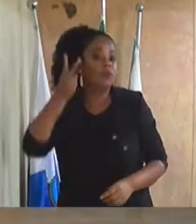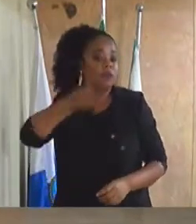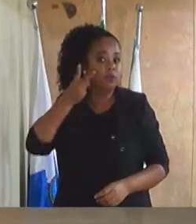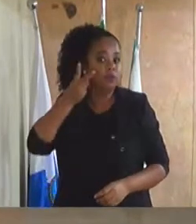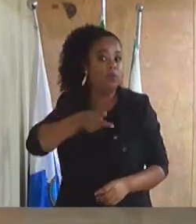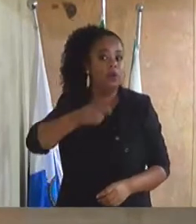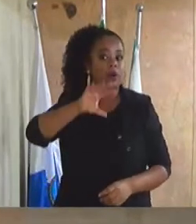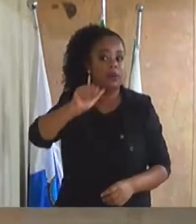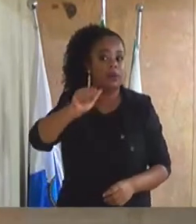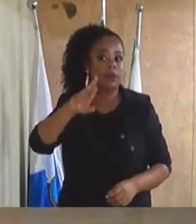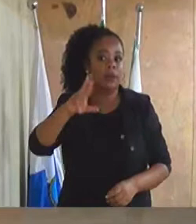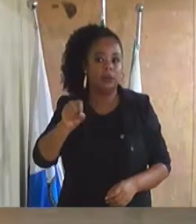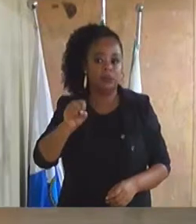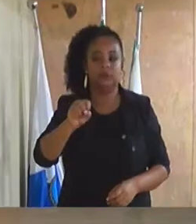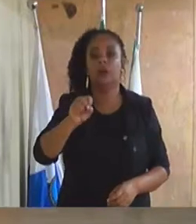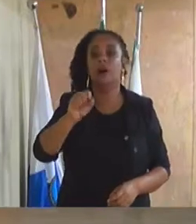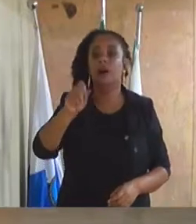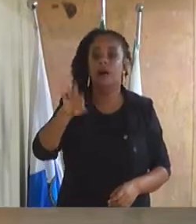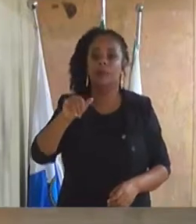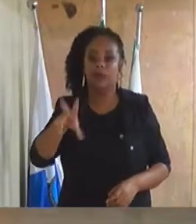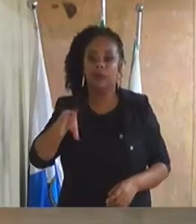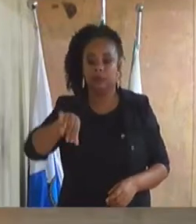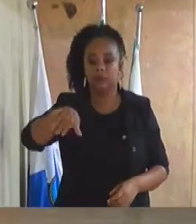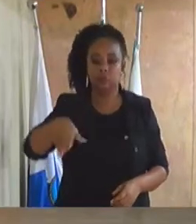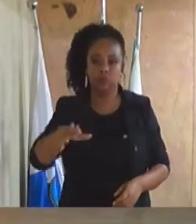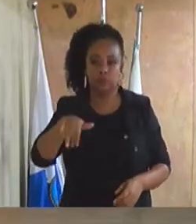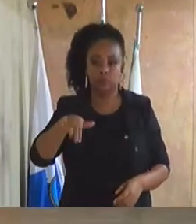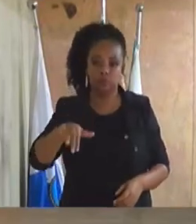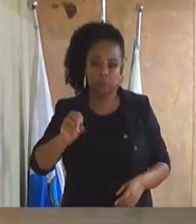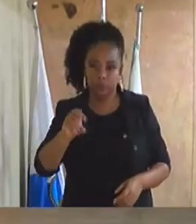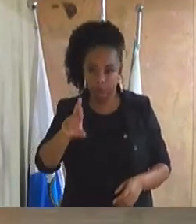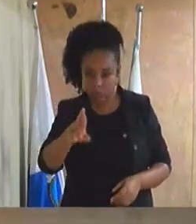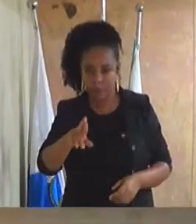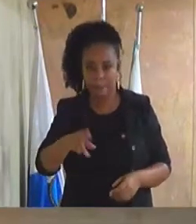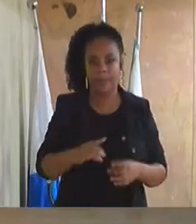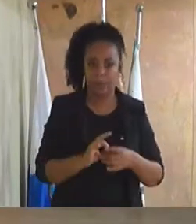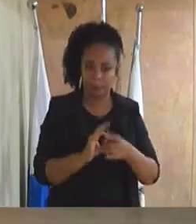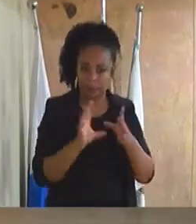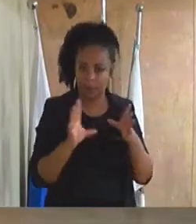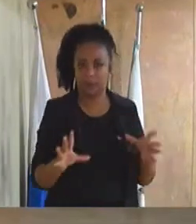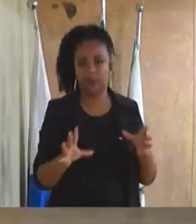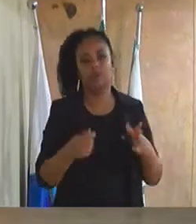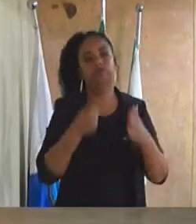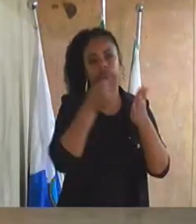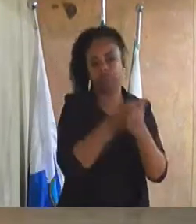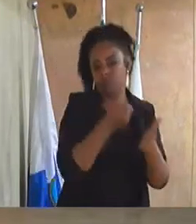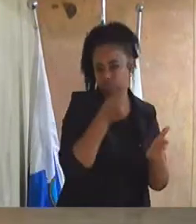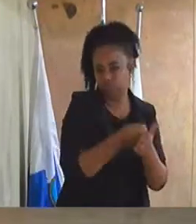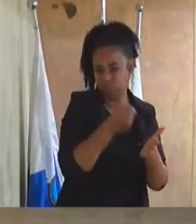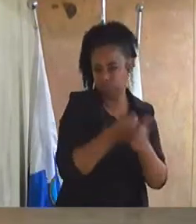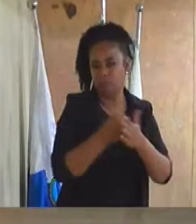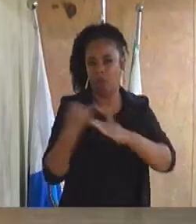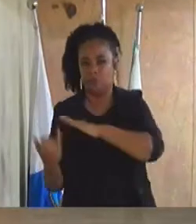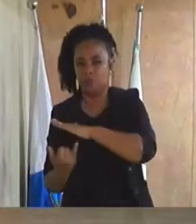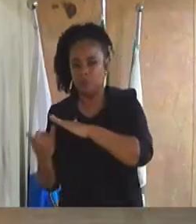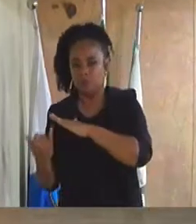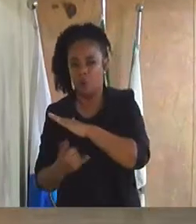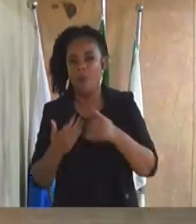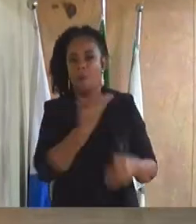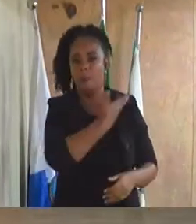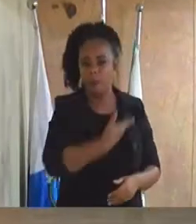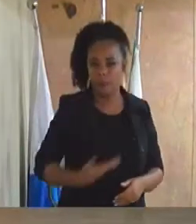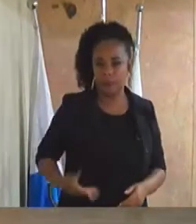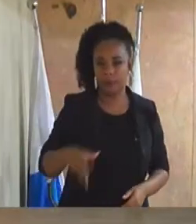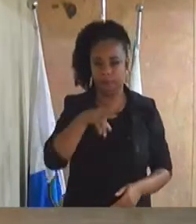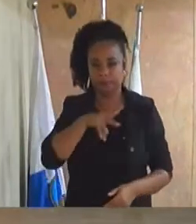Alberto de Paulo Dias, júnior, dispondo sobre a obrigatoriedade de instituições públicas e privadas